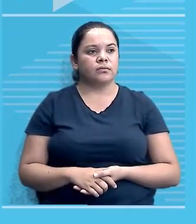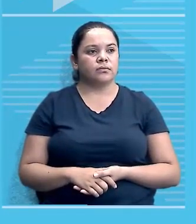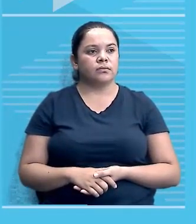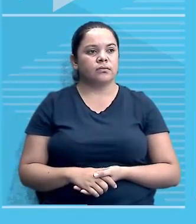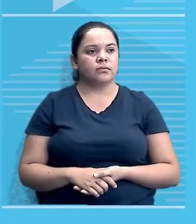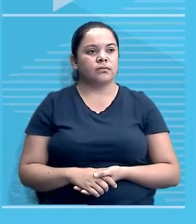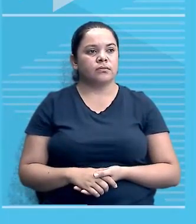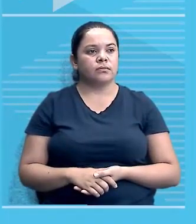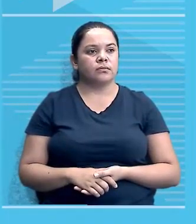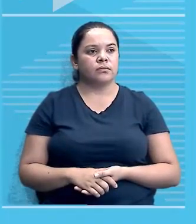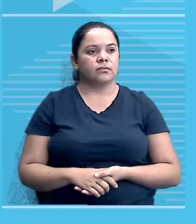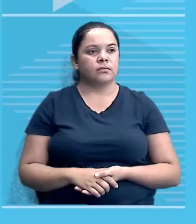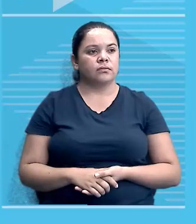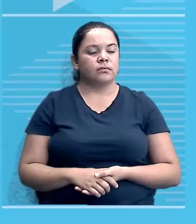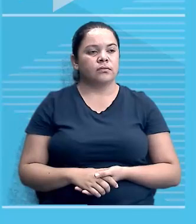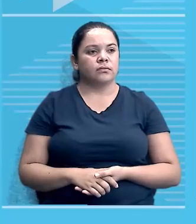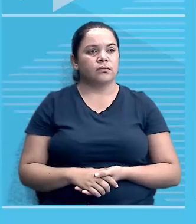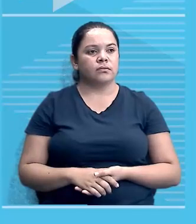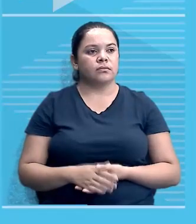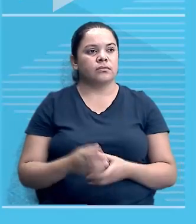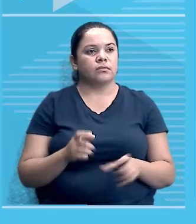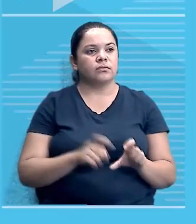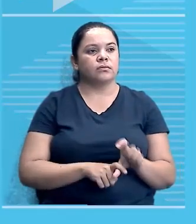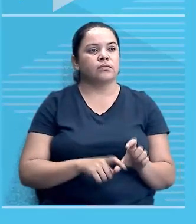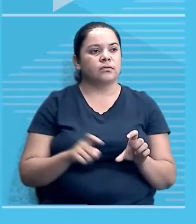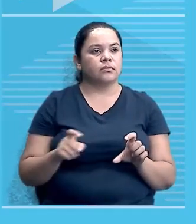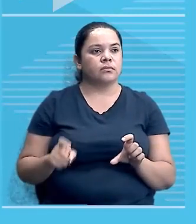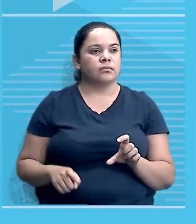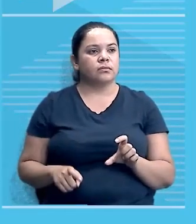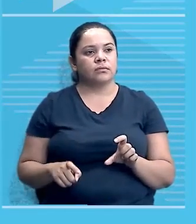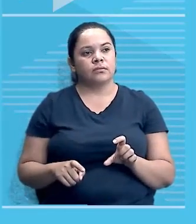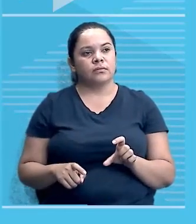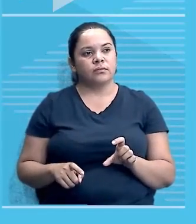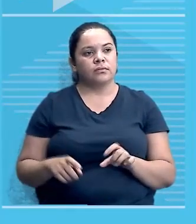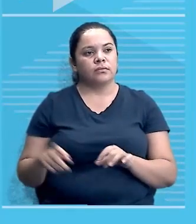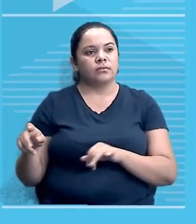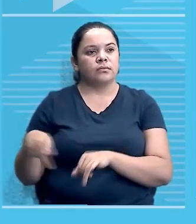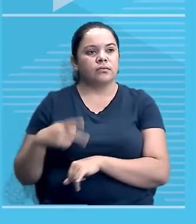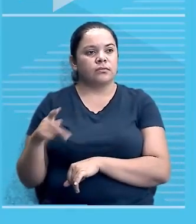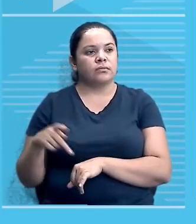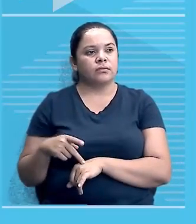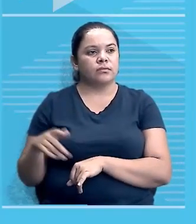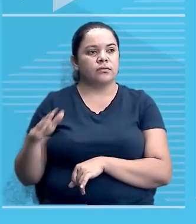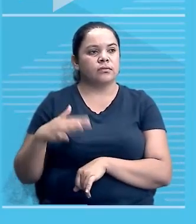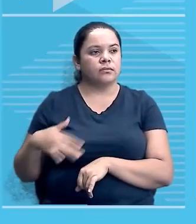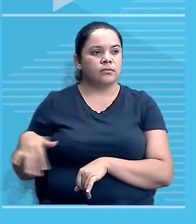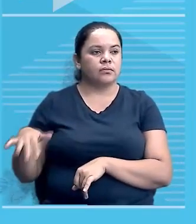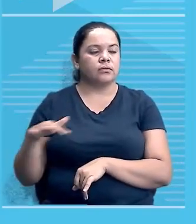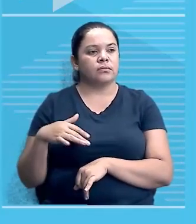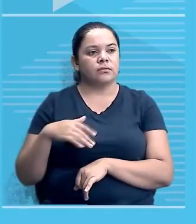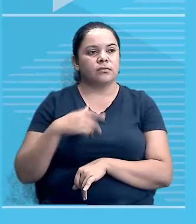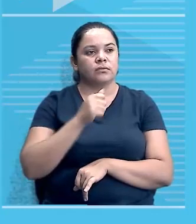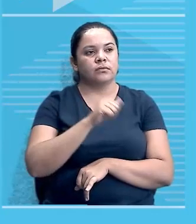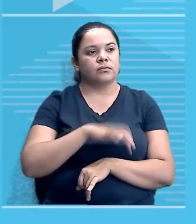de descolonização da Ásia e da África, referido no texto, ocorreram no pós-guerra,